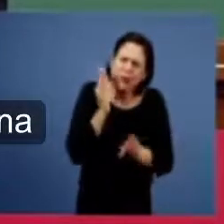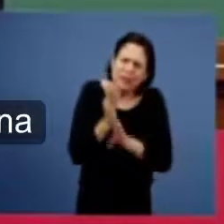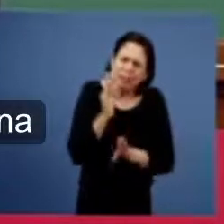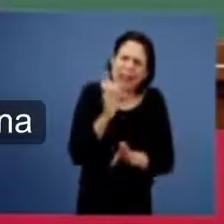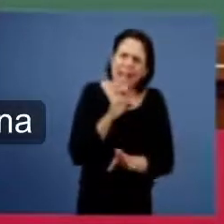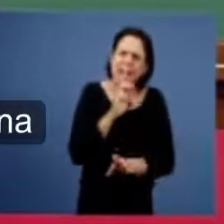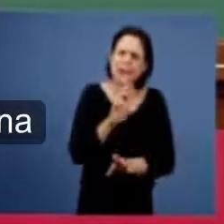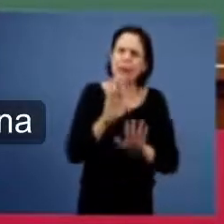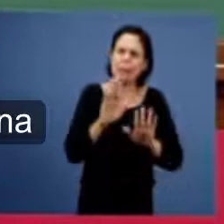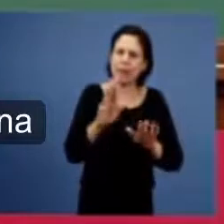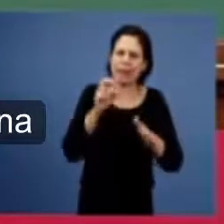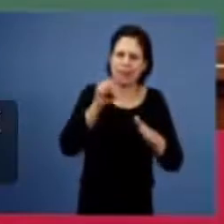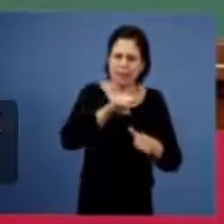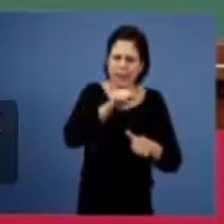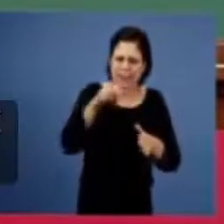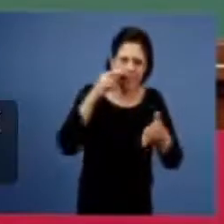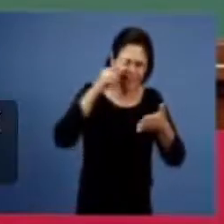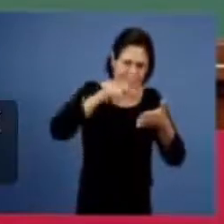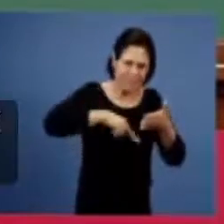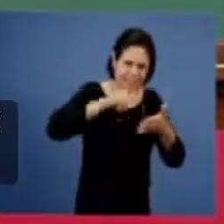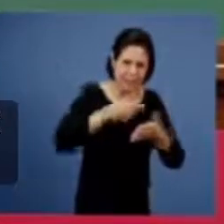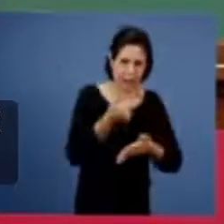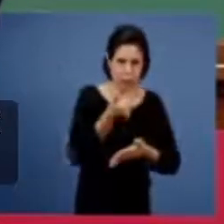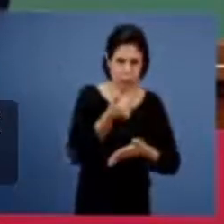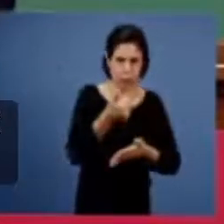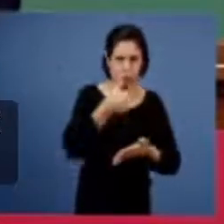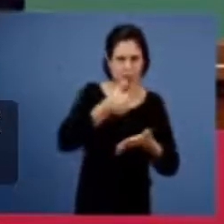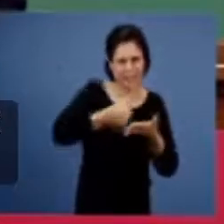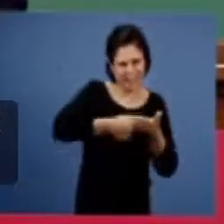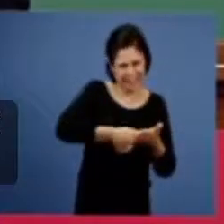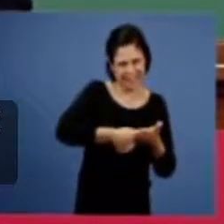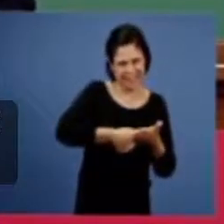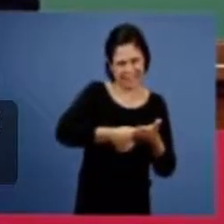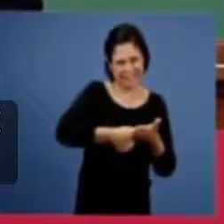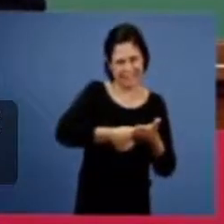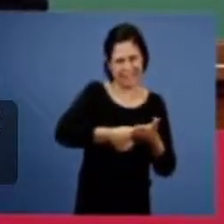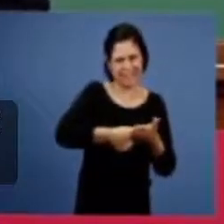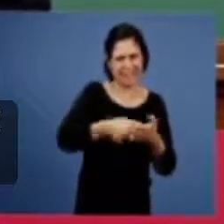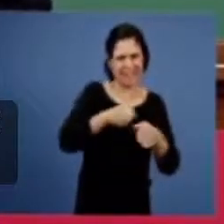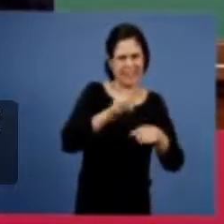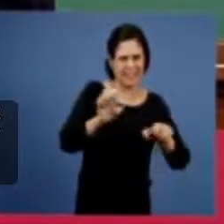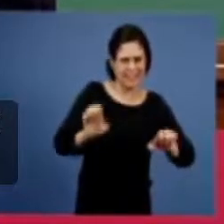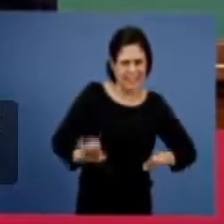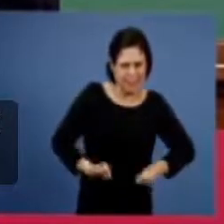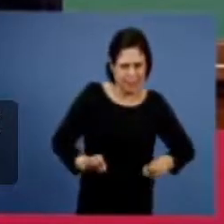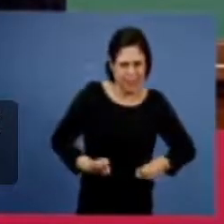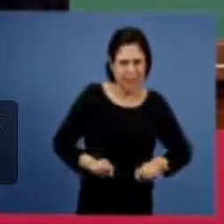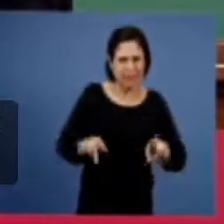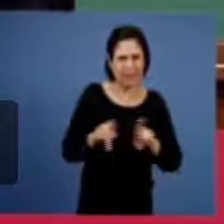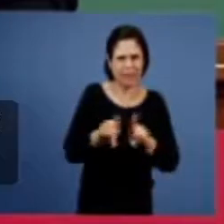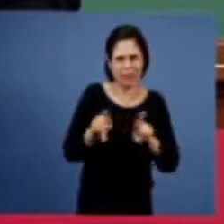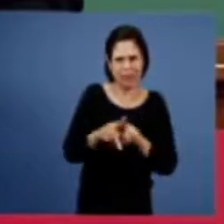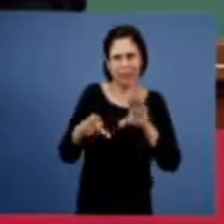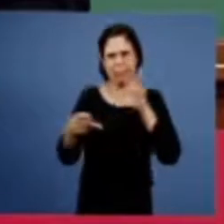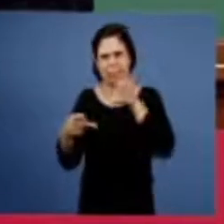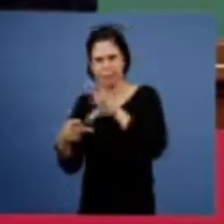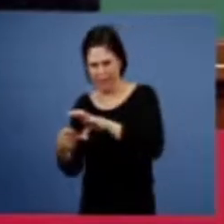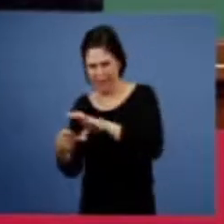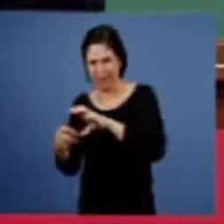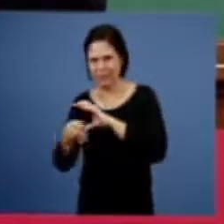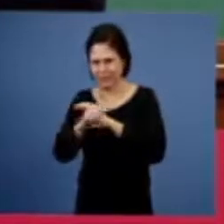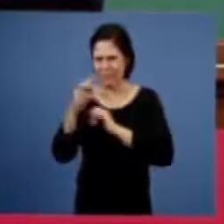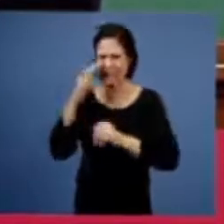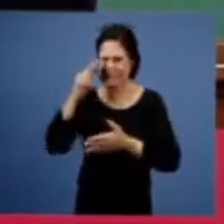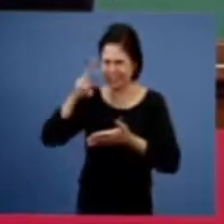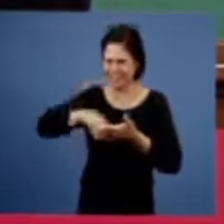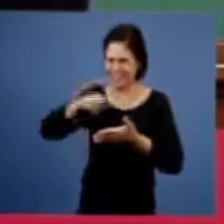as duas cartas a Esmirna e a Pérgamo e lá então relacionado as duas parábolas os irmãos